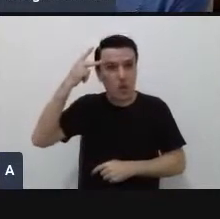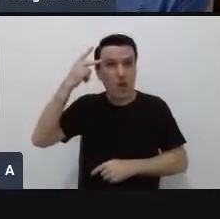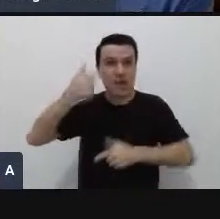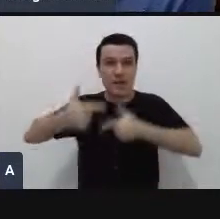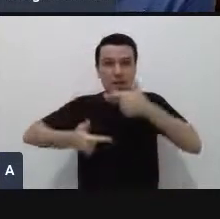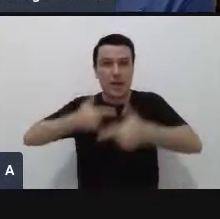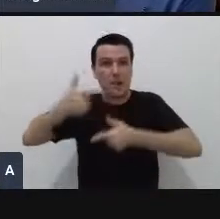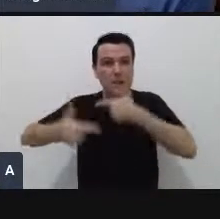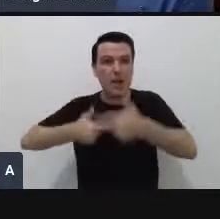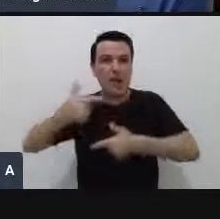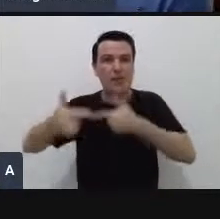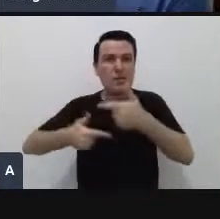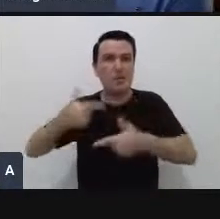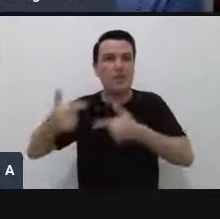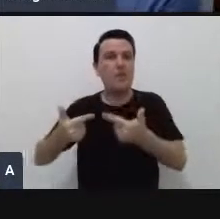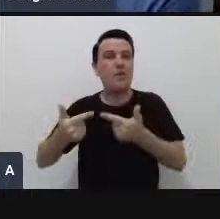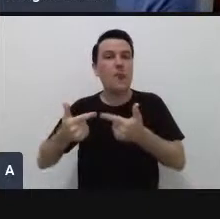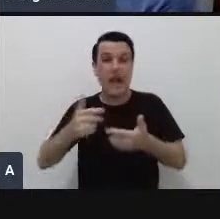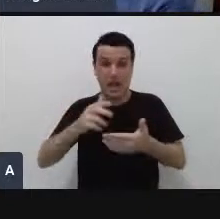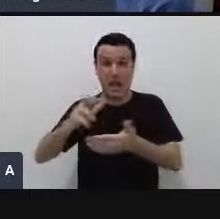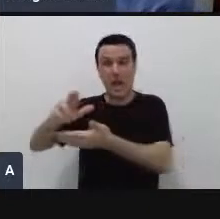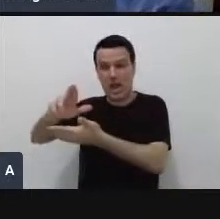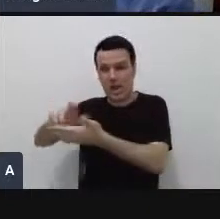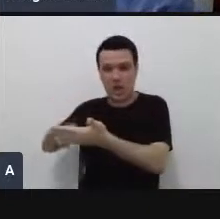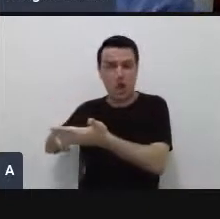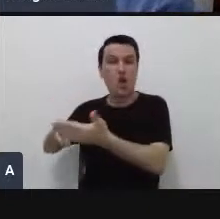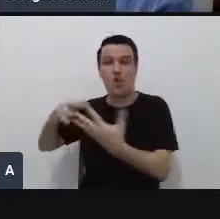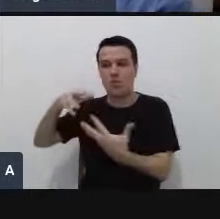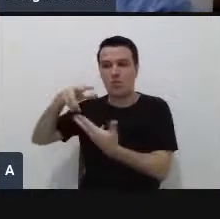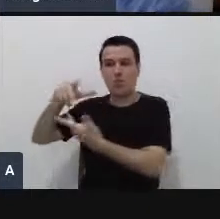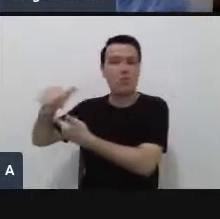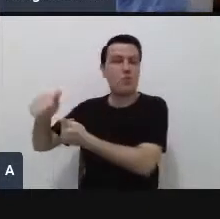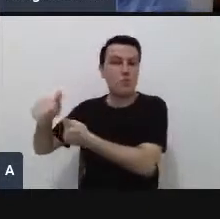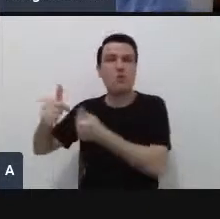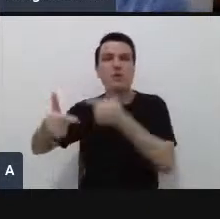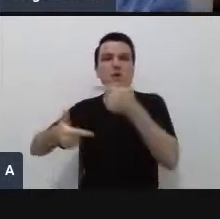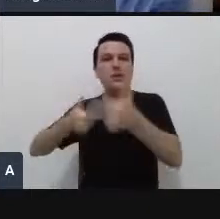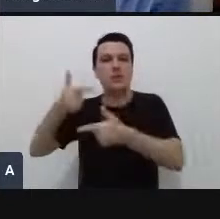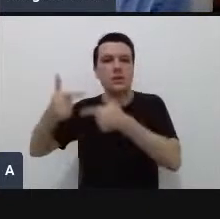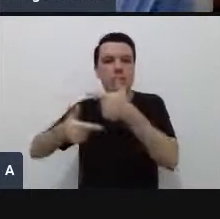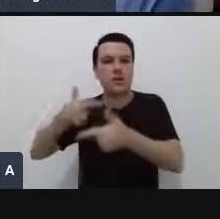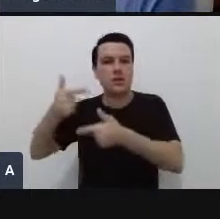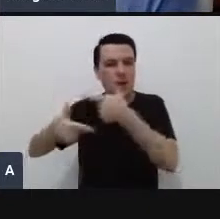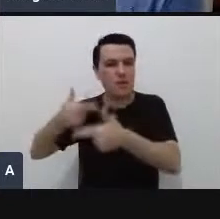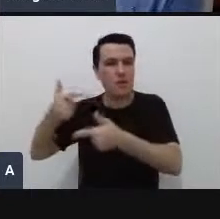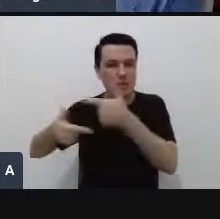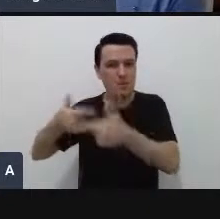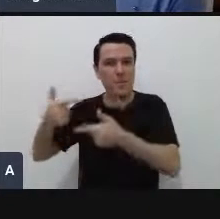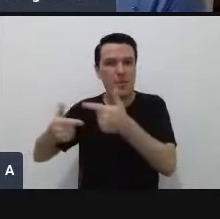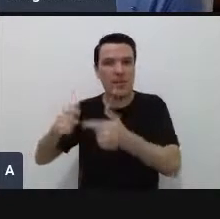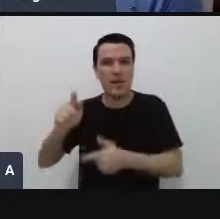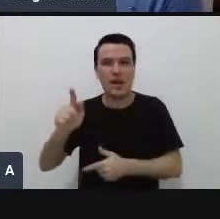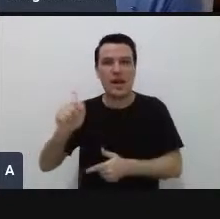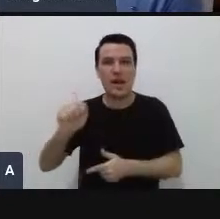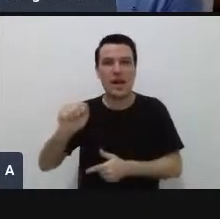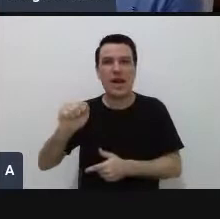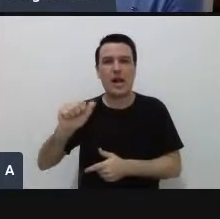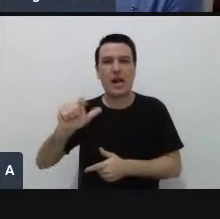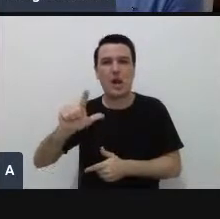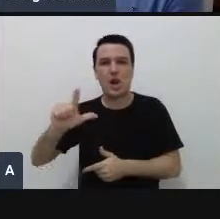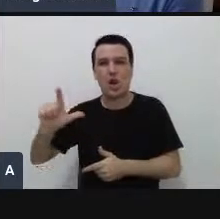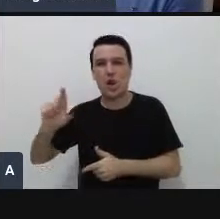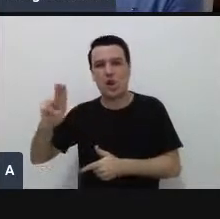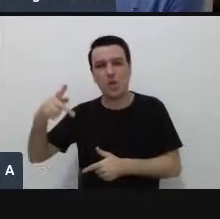de acordo com o relatório global sobre o trabalho da Gallup, 20% das pessoas se sentem